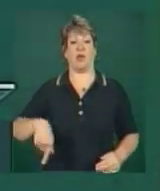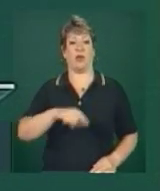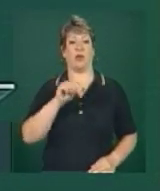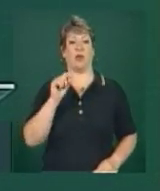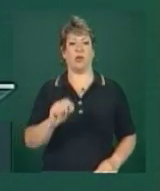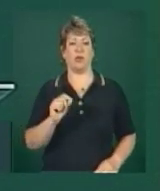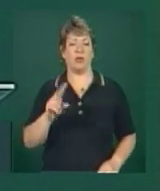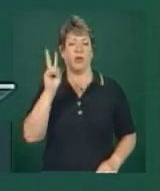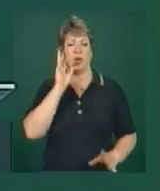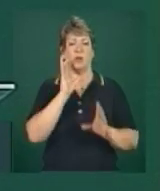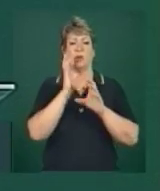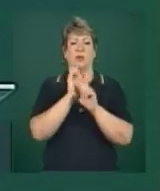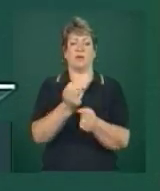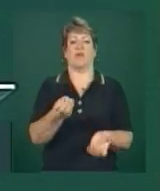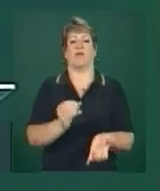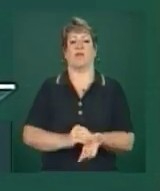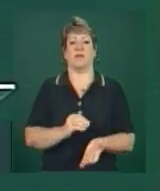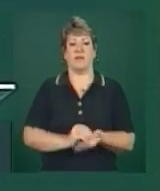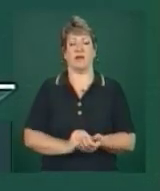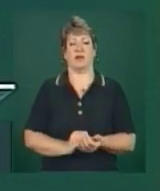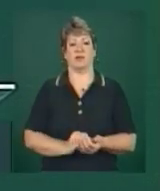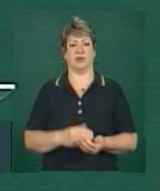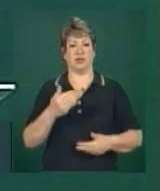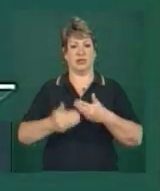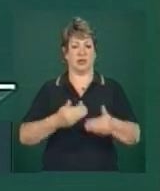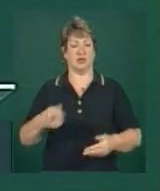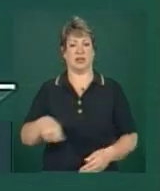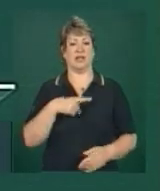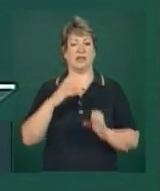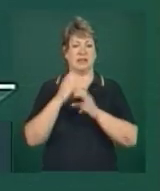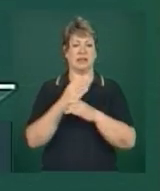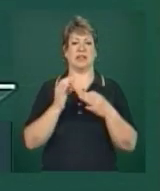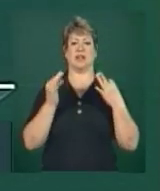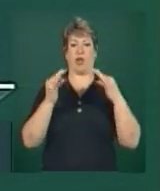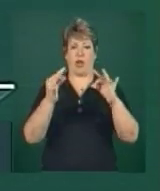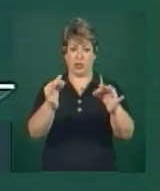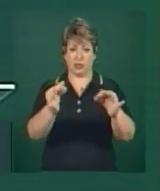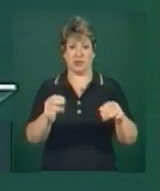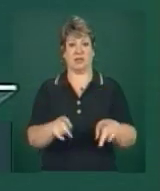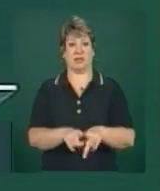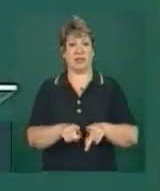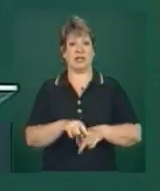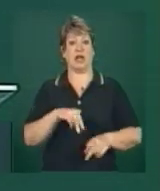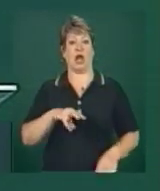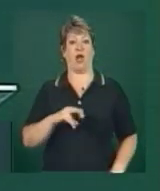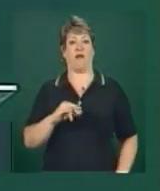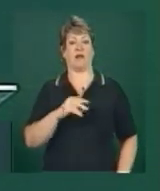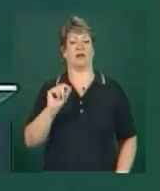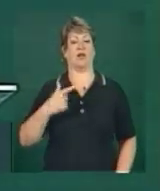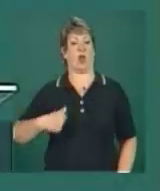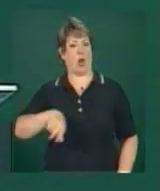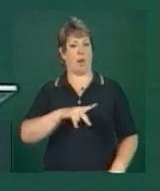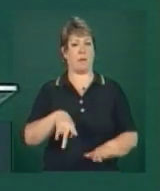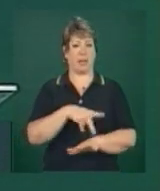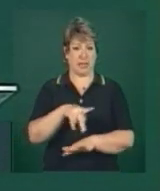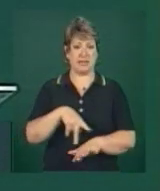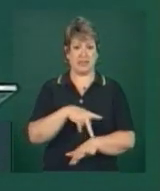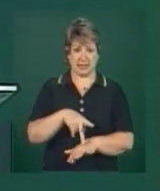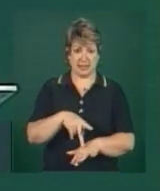histórica com a geração de ciência, tecnologia e inovação no nosso país.